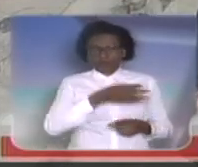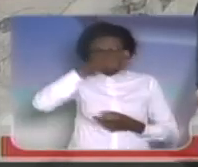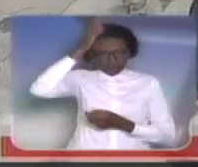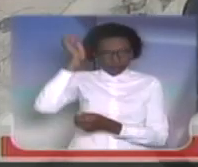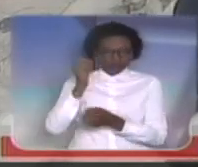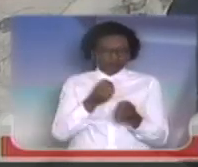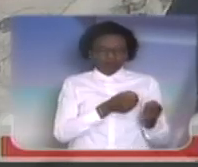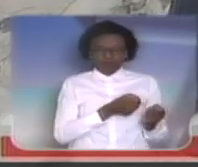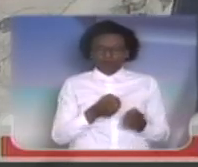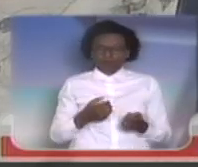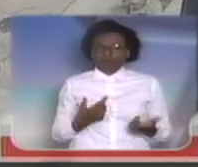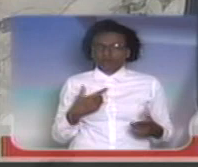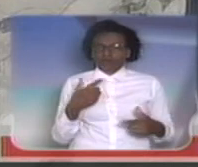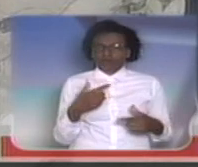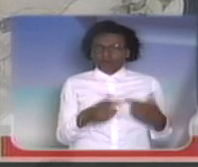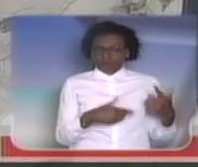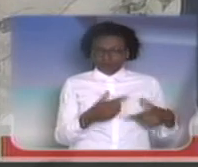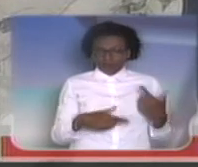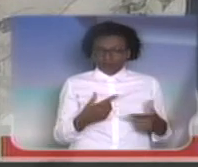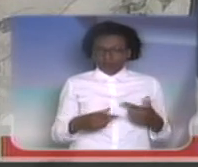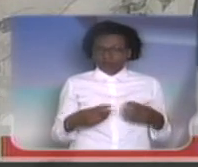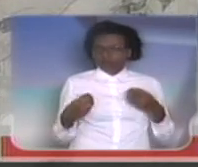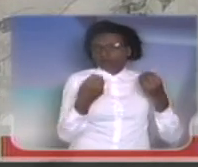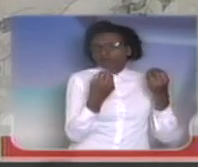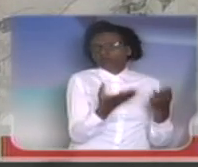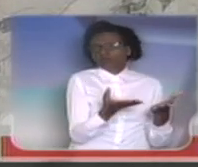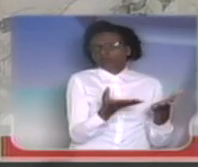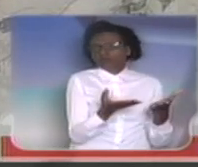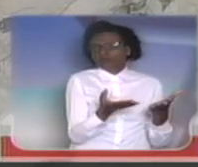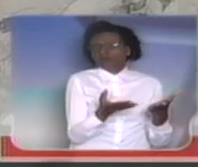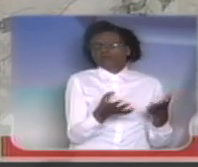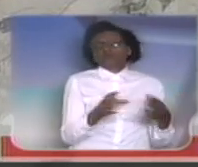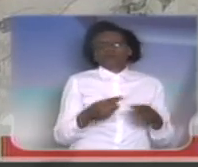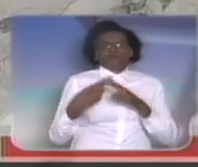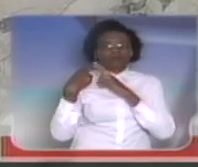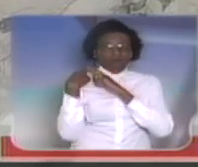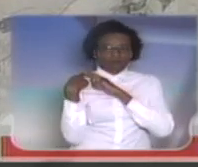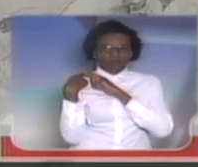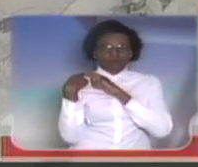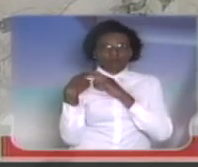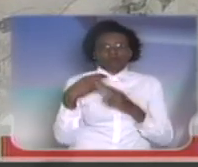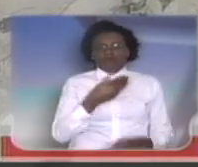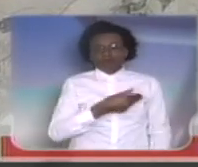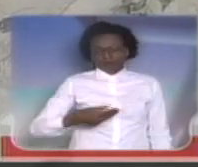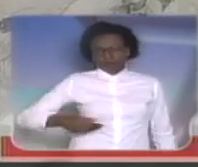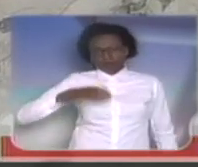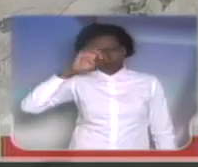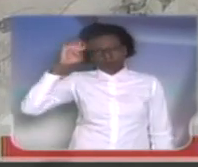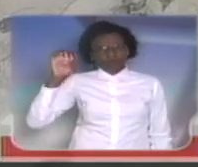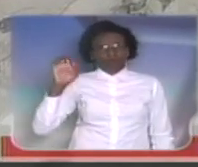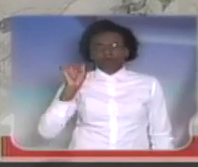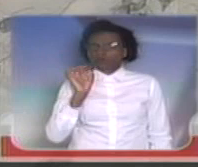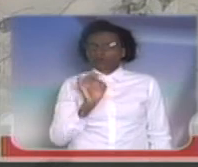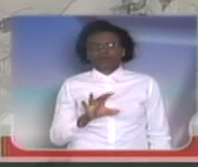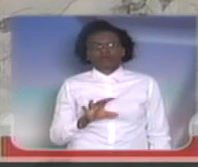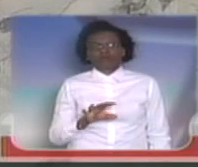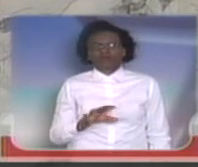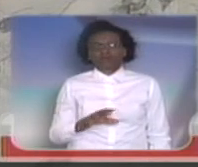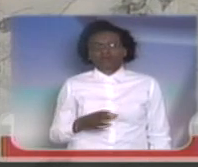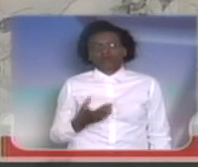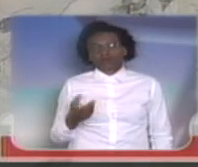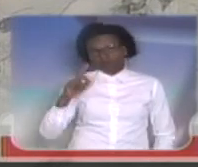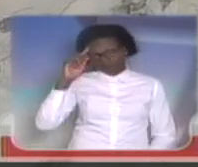bombeiro, e o serviço de corpo de bombeiro ficará totalmente ao encargo do governo do Estado. Em decorrência dessa